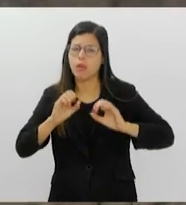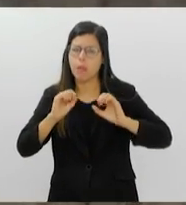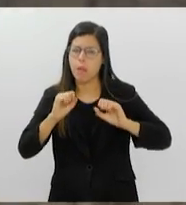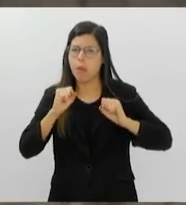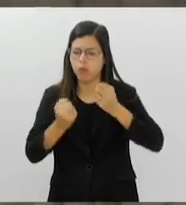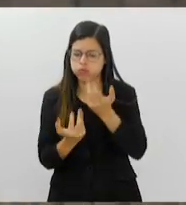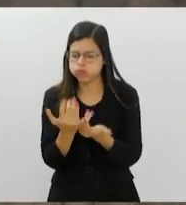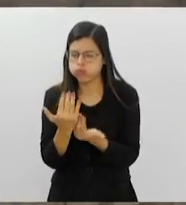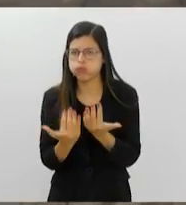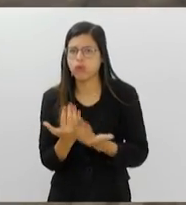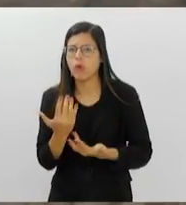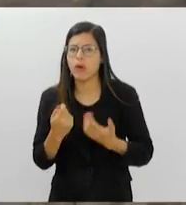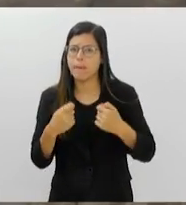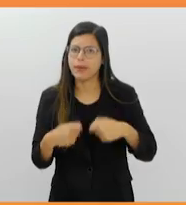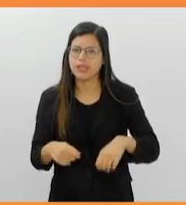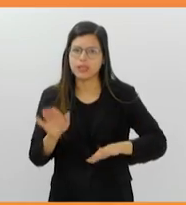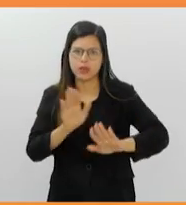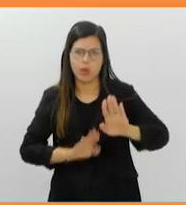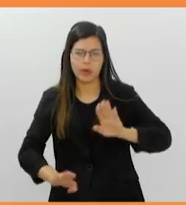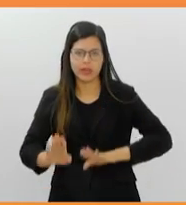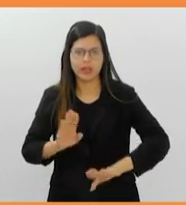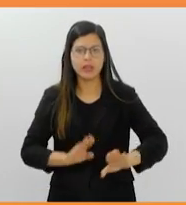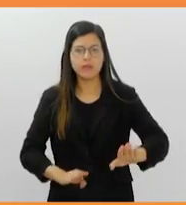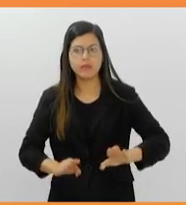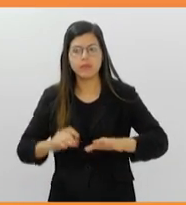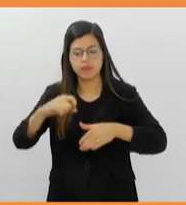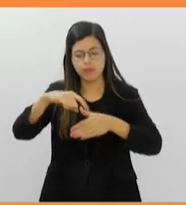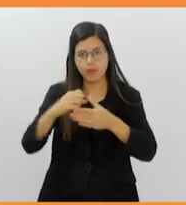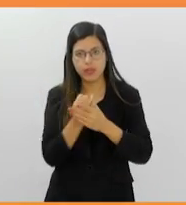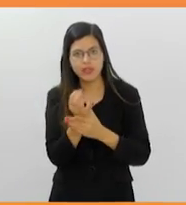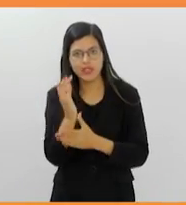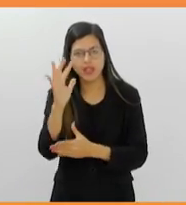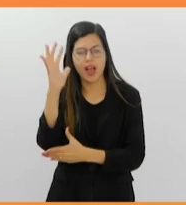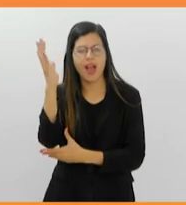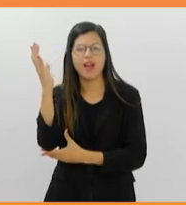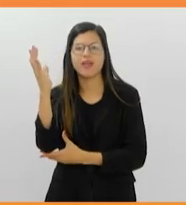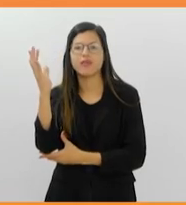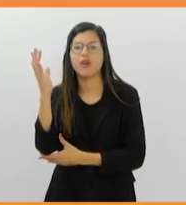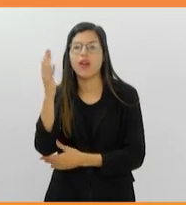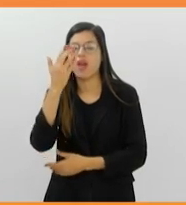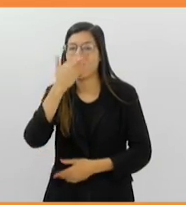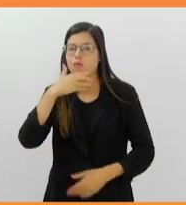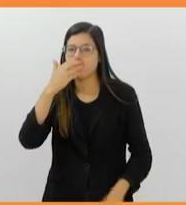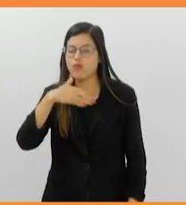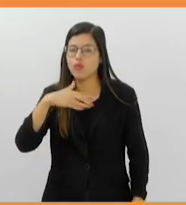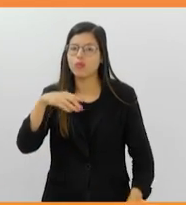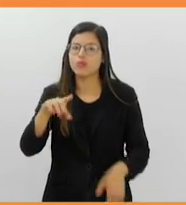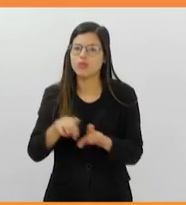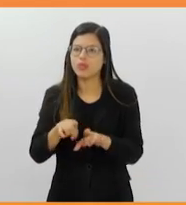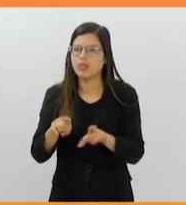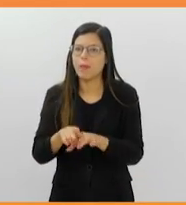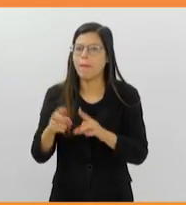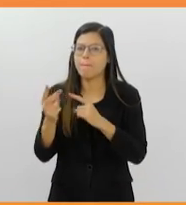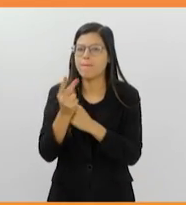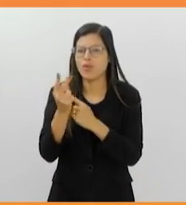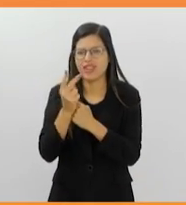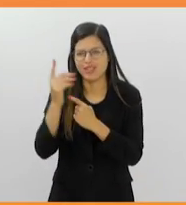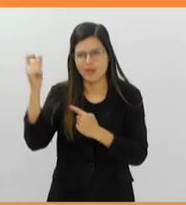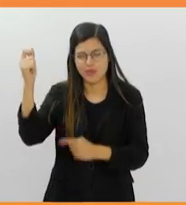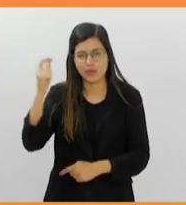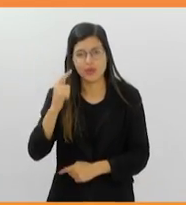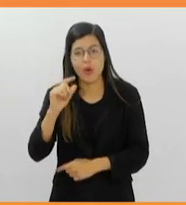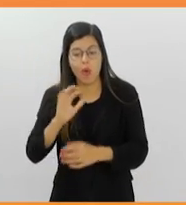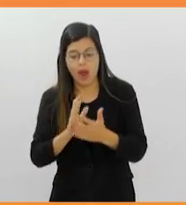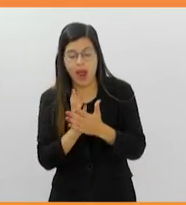precisa se manejar. Plante árvores. Além de frutos e sombra, as árvores contribuem para a